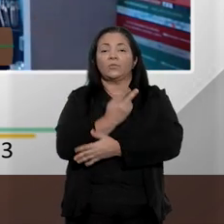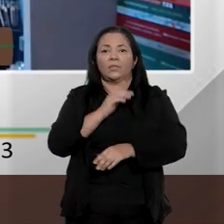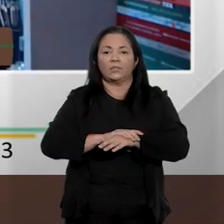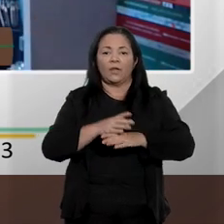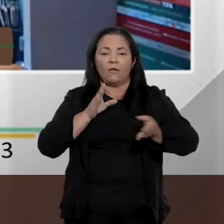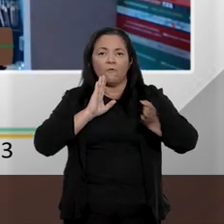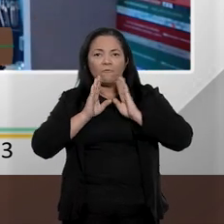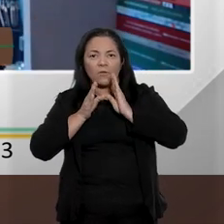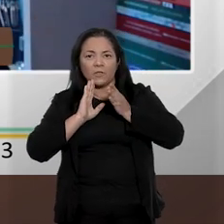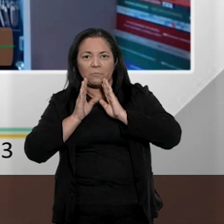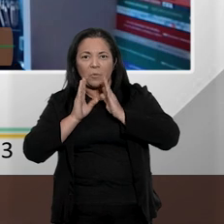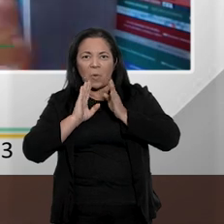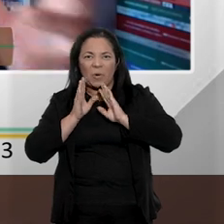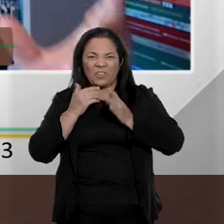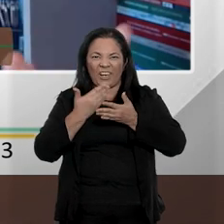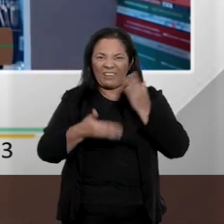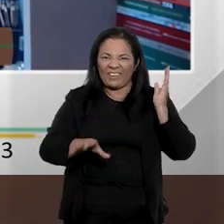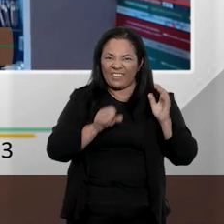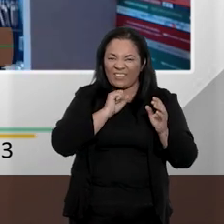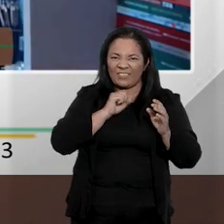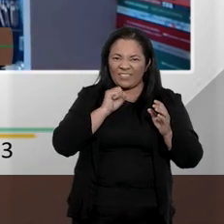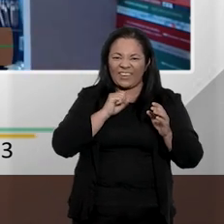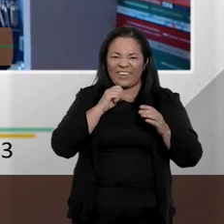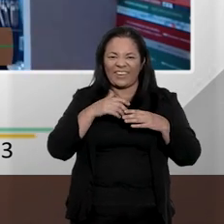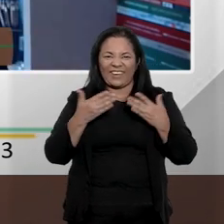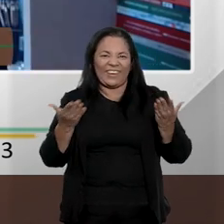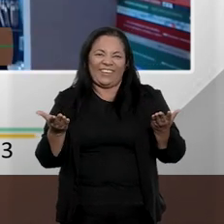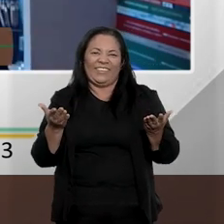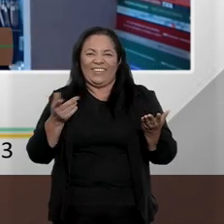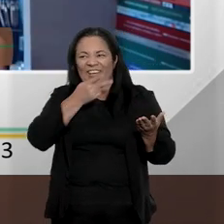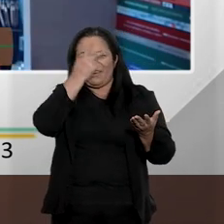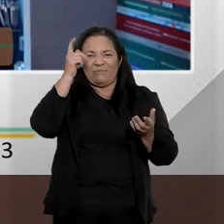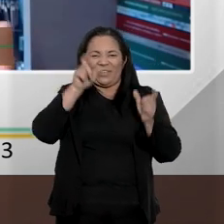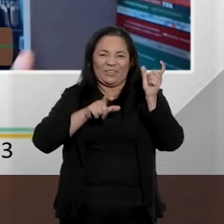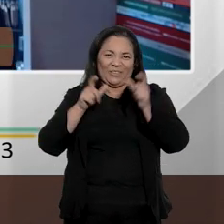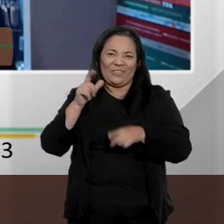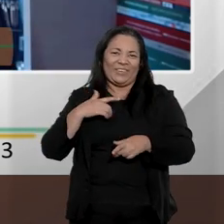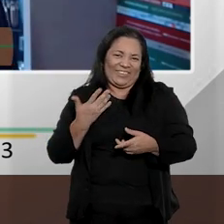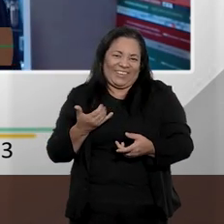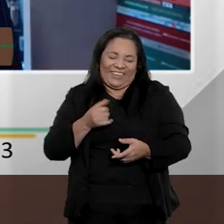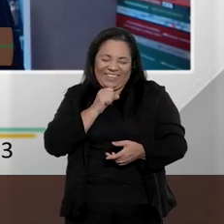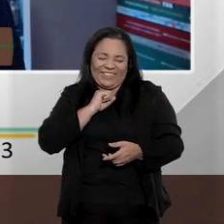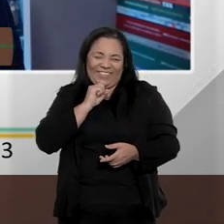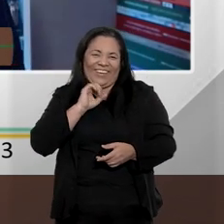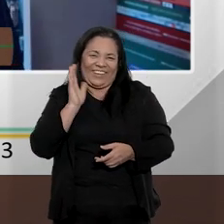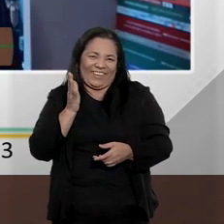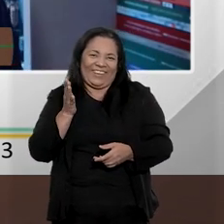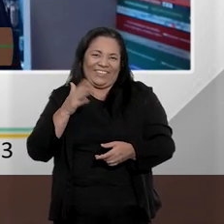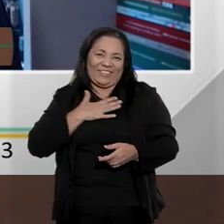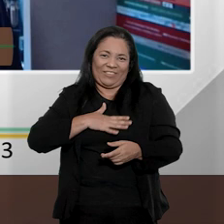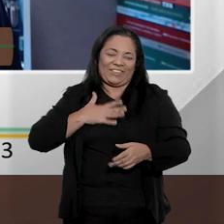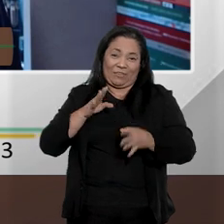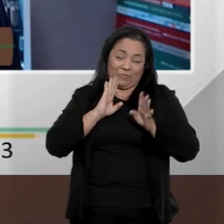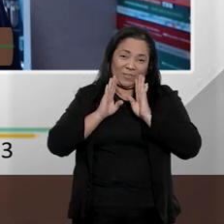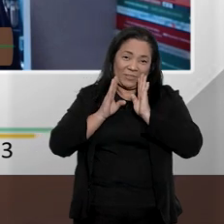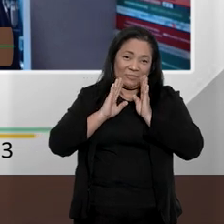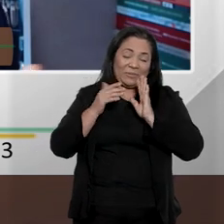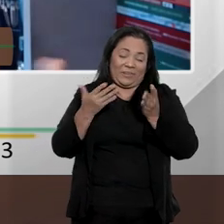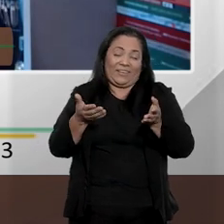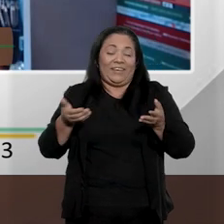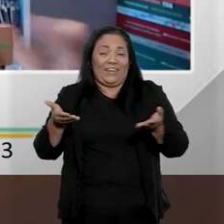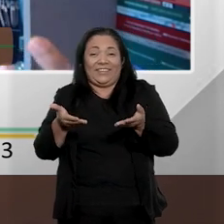um aluno dizer, ah, essas redes sociais de pessoas de mais idade. Não foi exatamente a forma concluída que ele falava, mas...